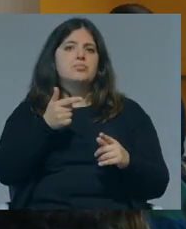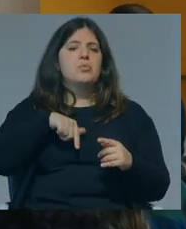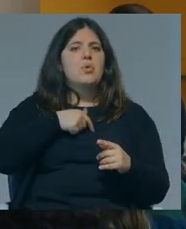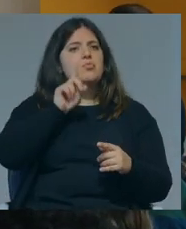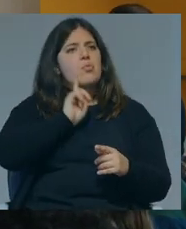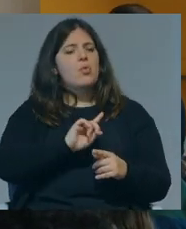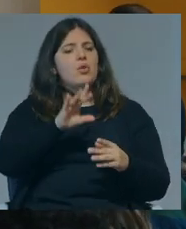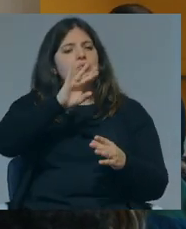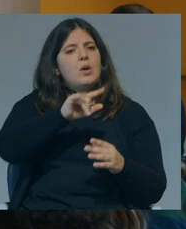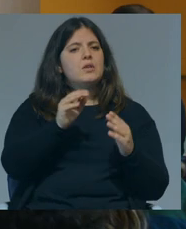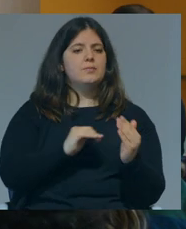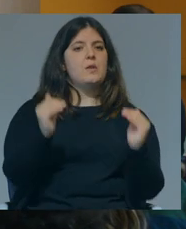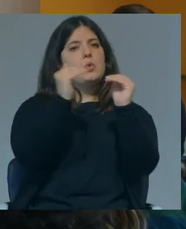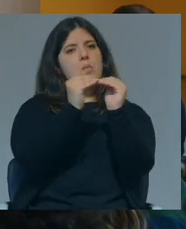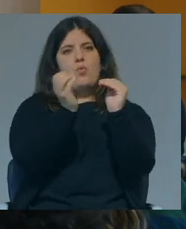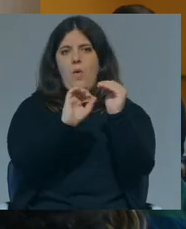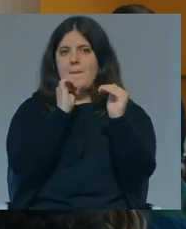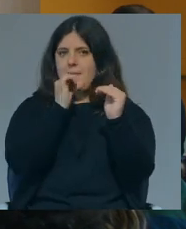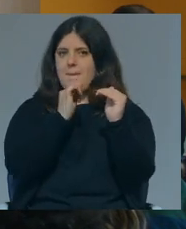termos mulheres nos lugares de topo, não é?